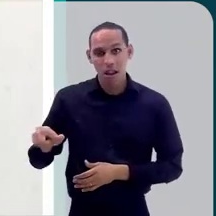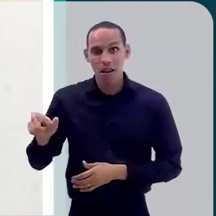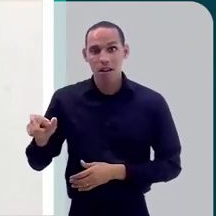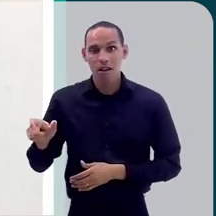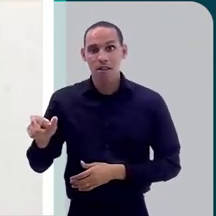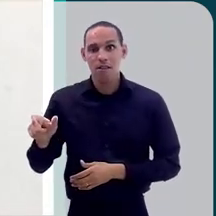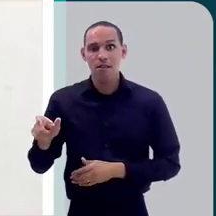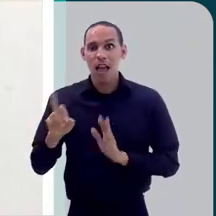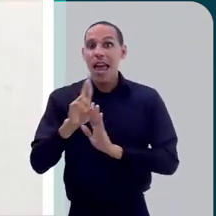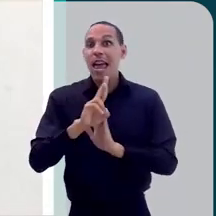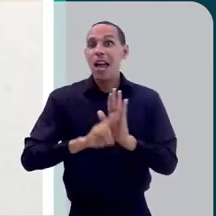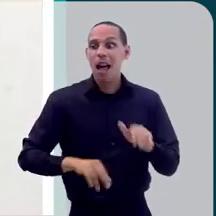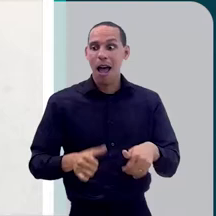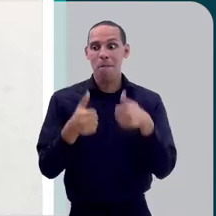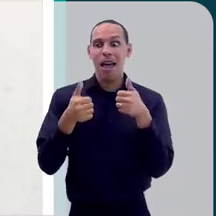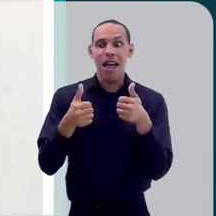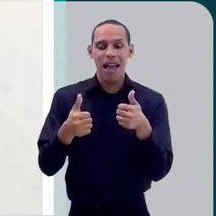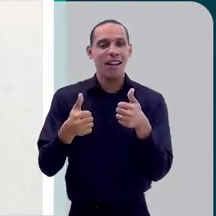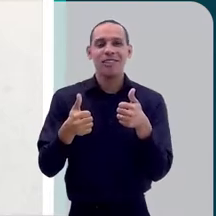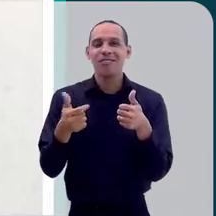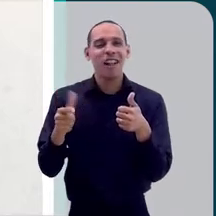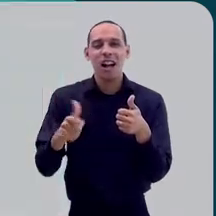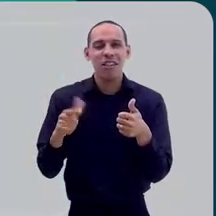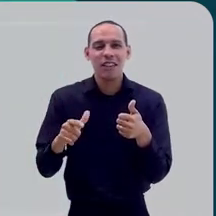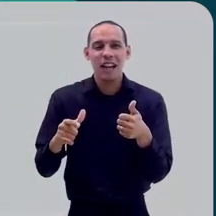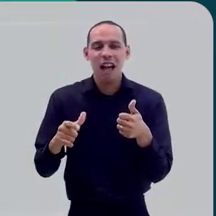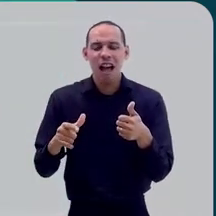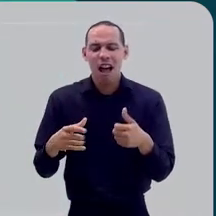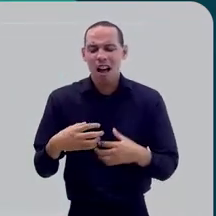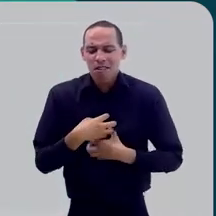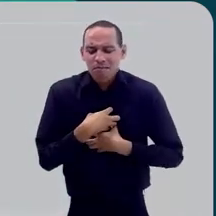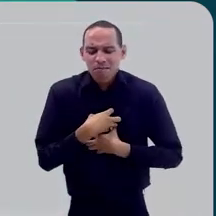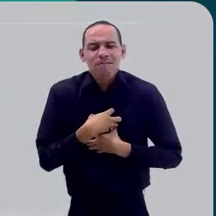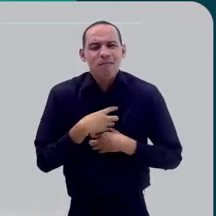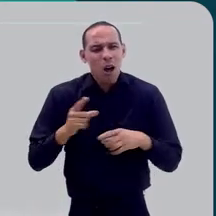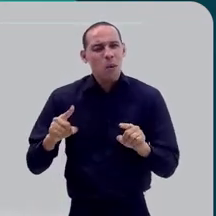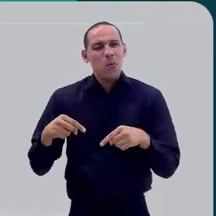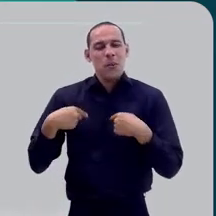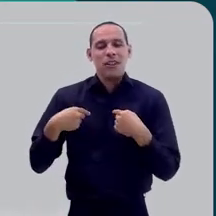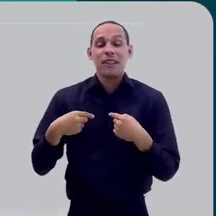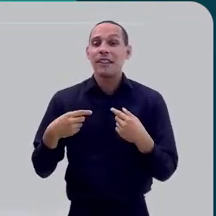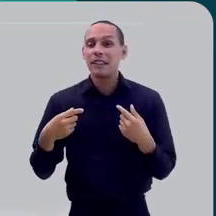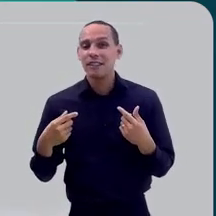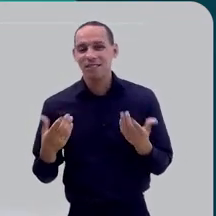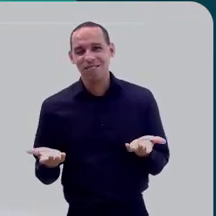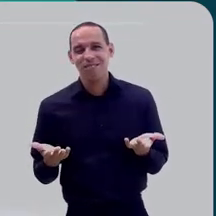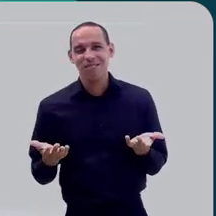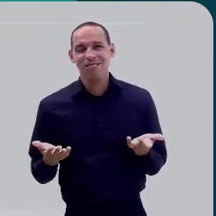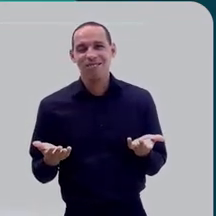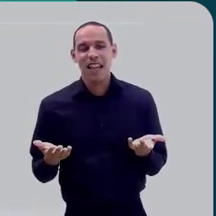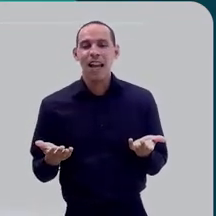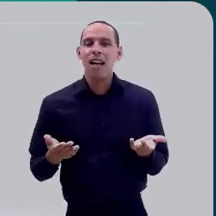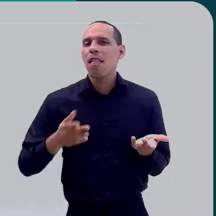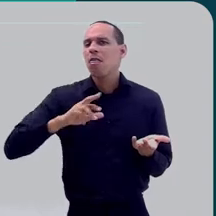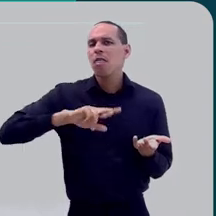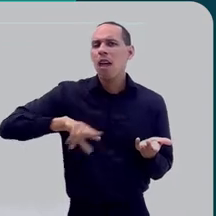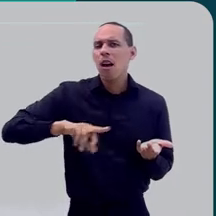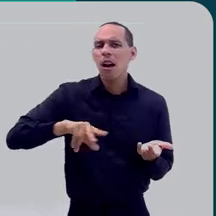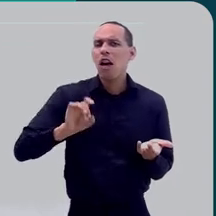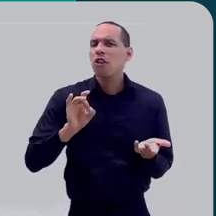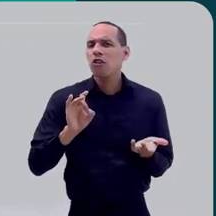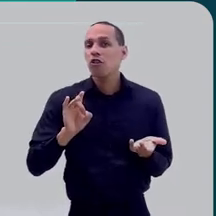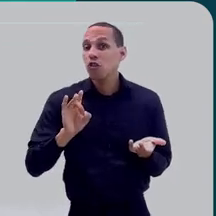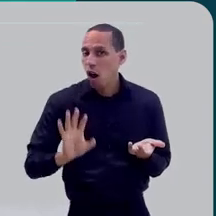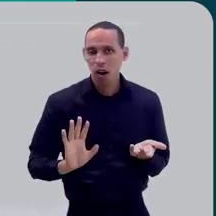retorno que imaginavam que ia ter. Ou seja, são... Não é simplesmente